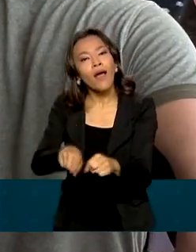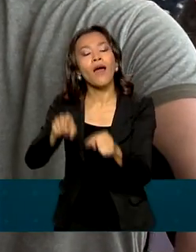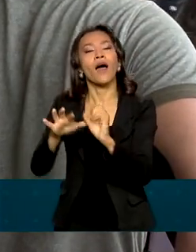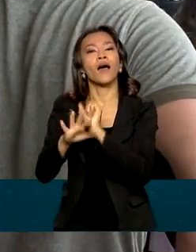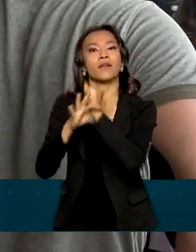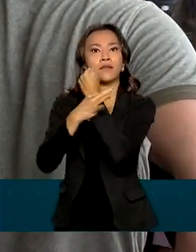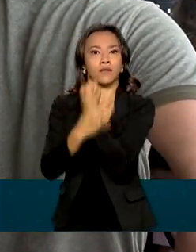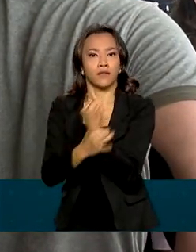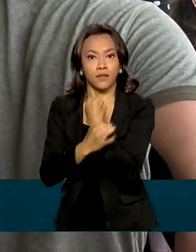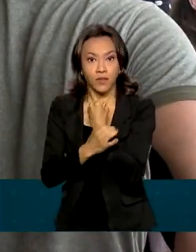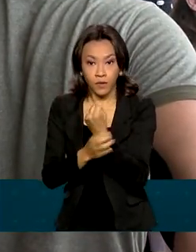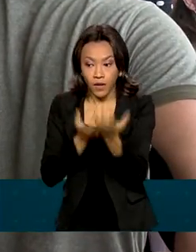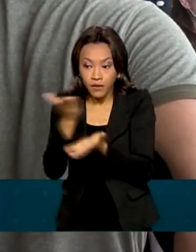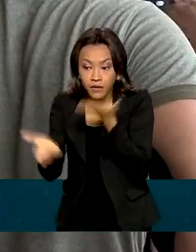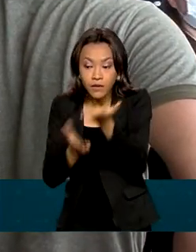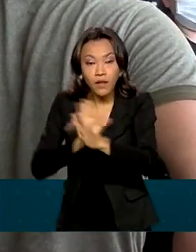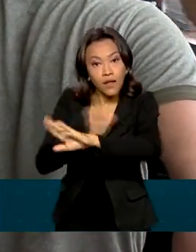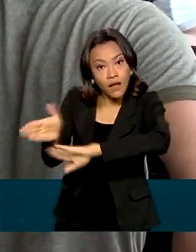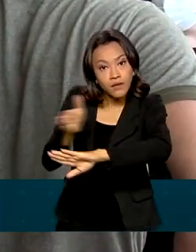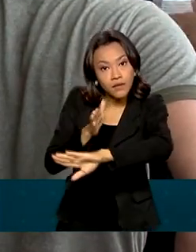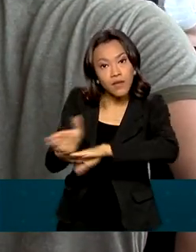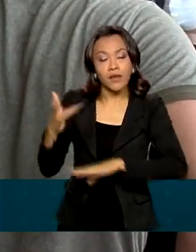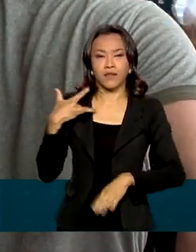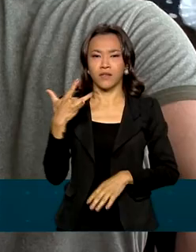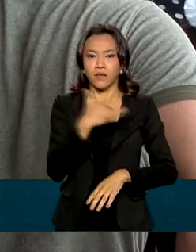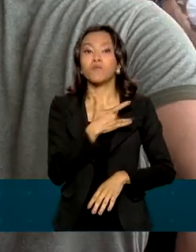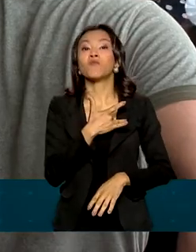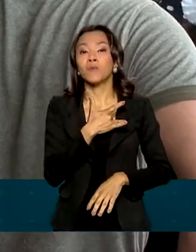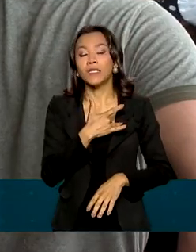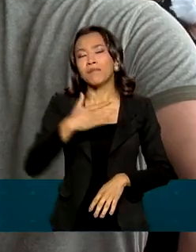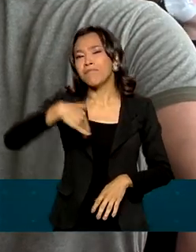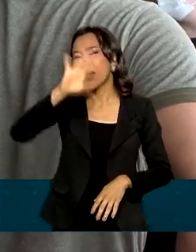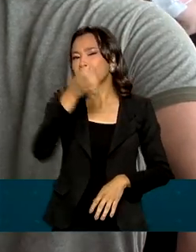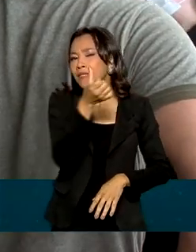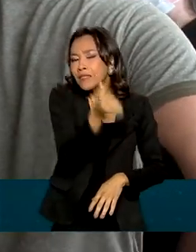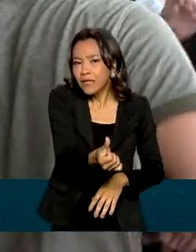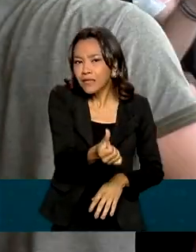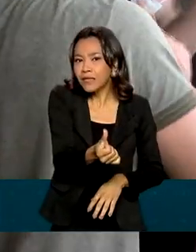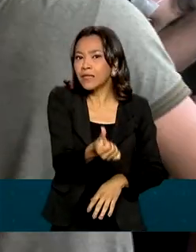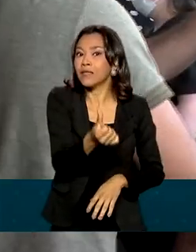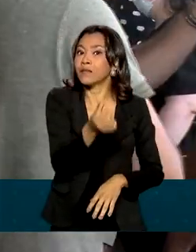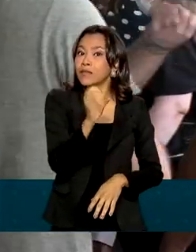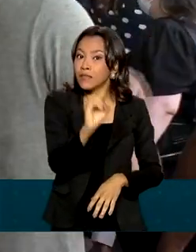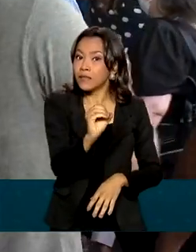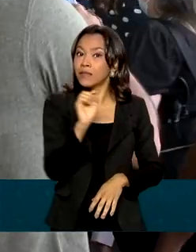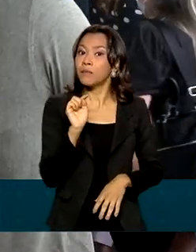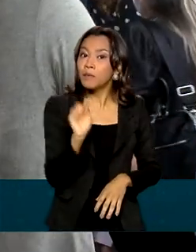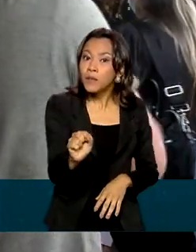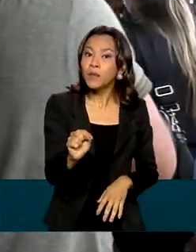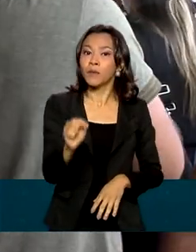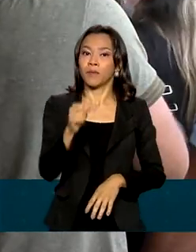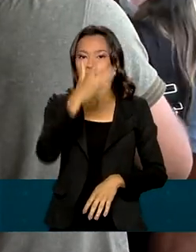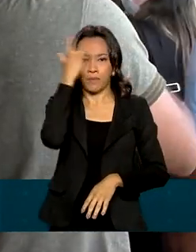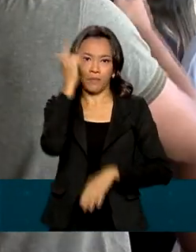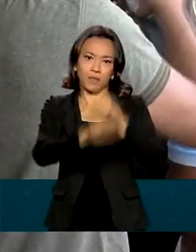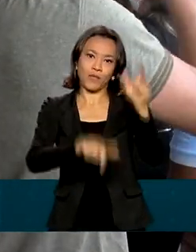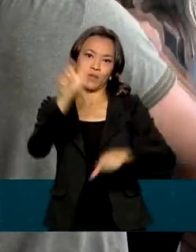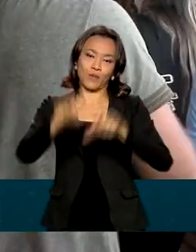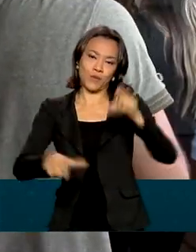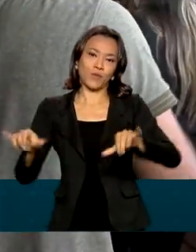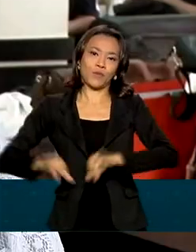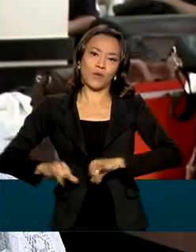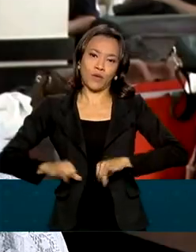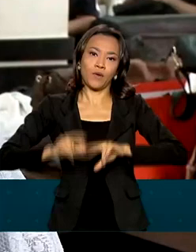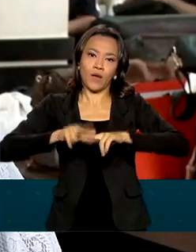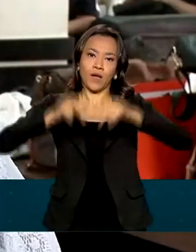atendimento e o acesso à saúde para as mais de 660 mil pessoas afetadas pelas fortes